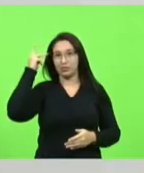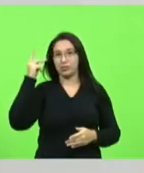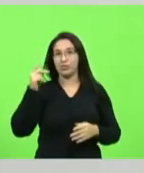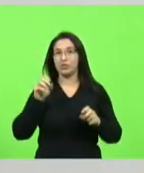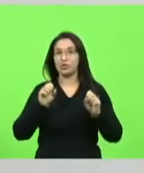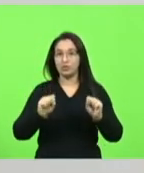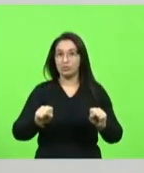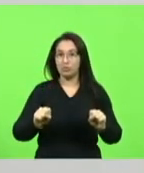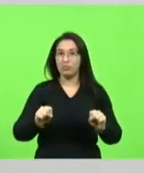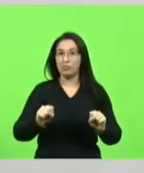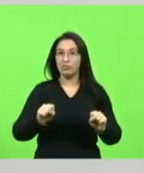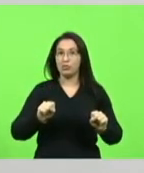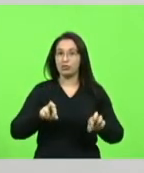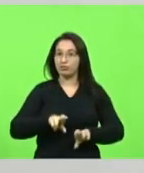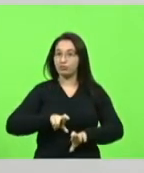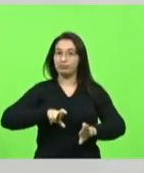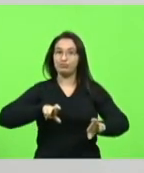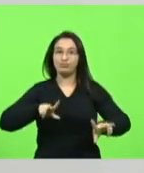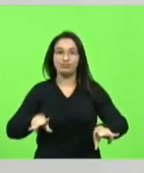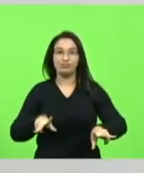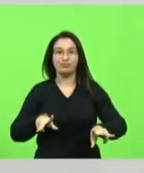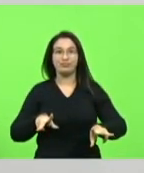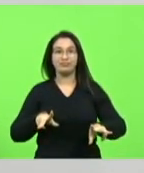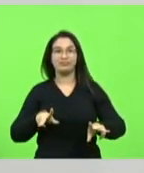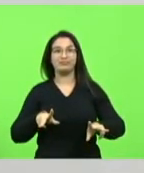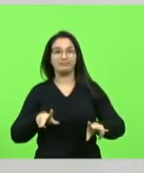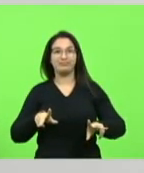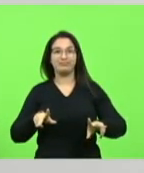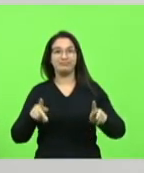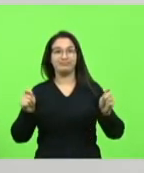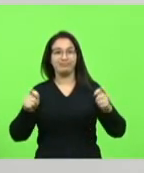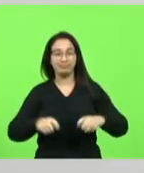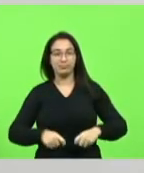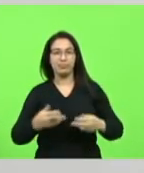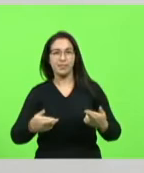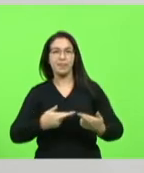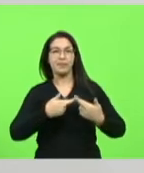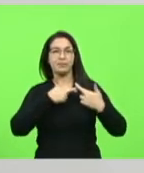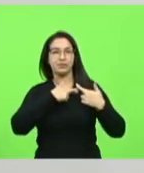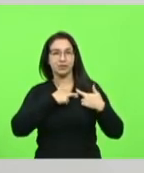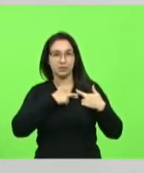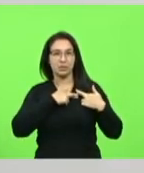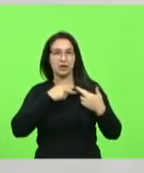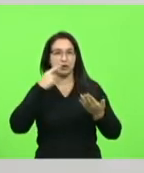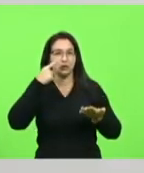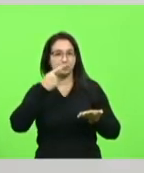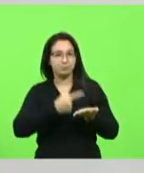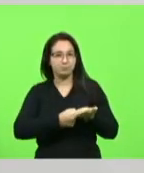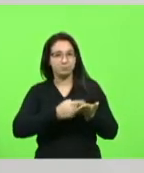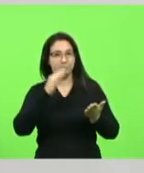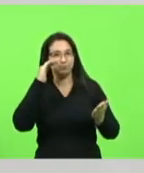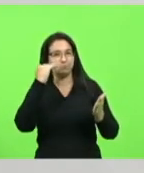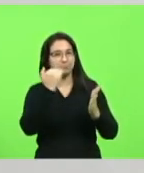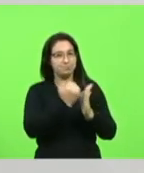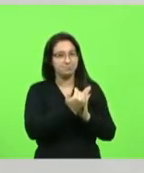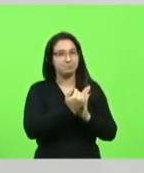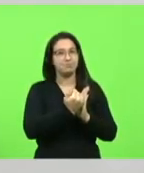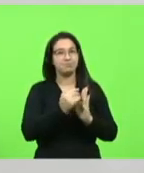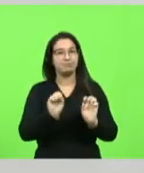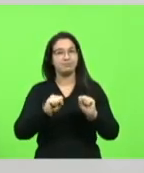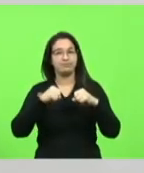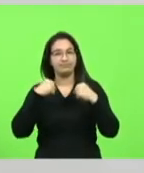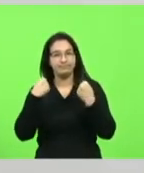as pessoas com compromisso com responsabilidade com empenho com